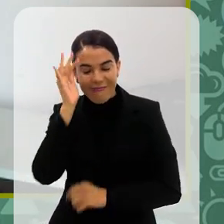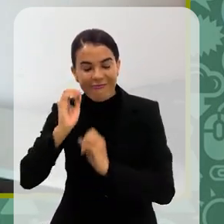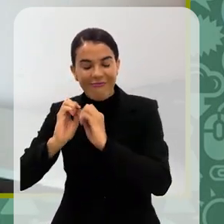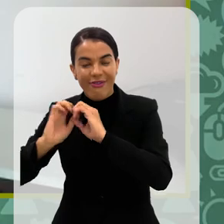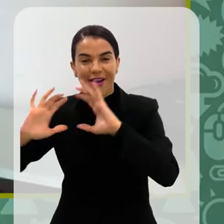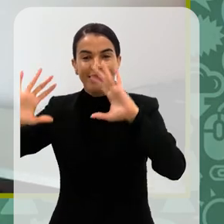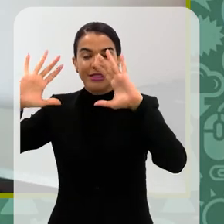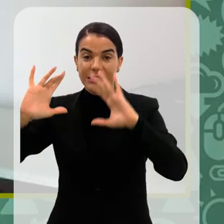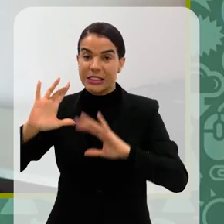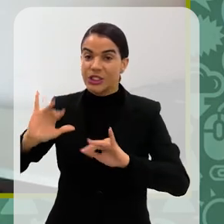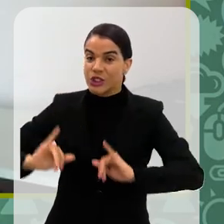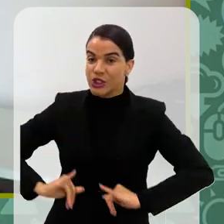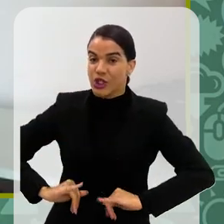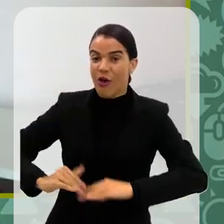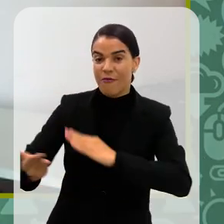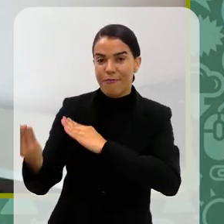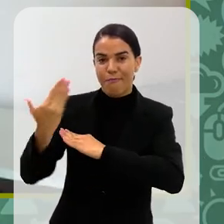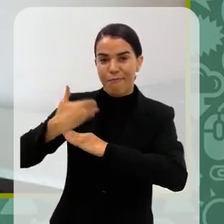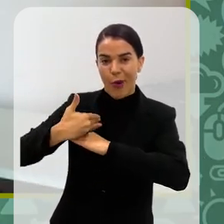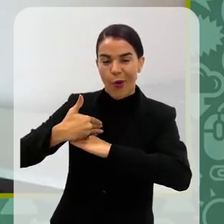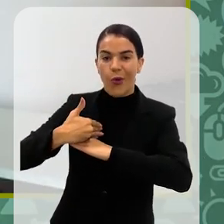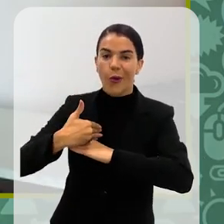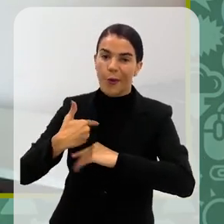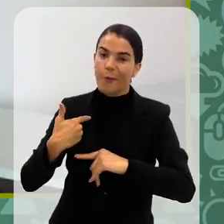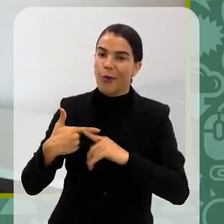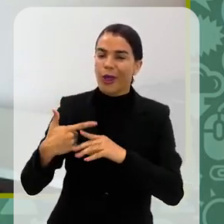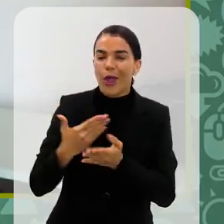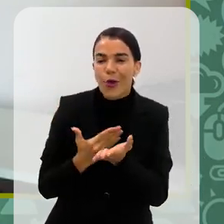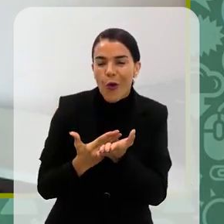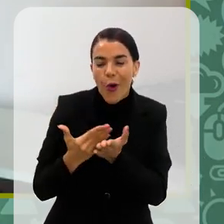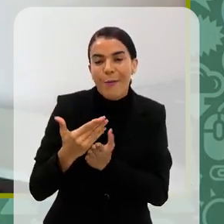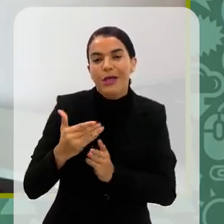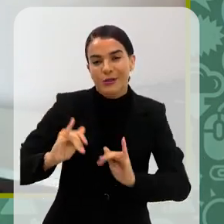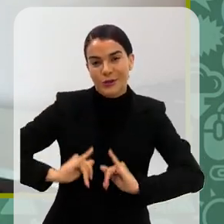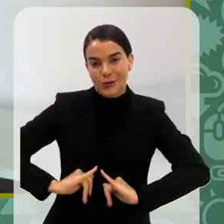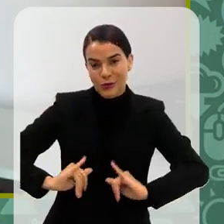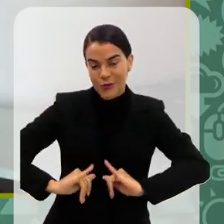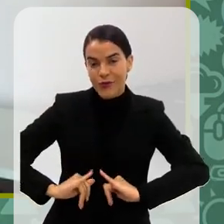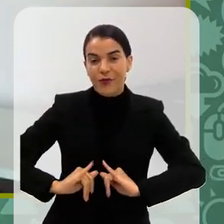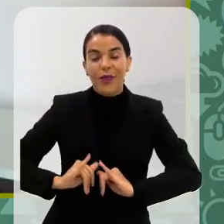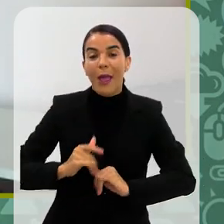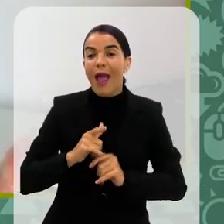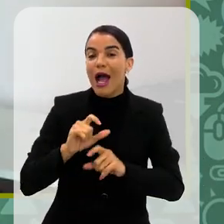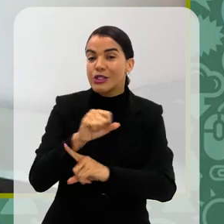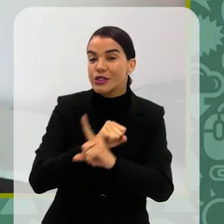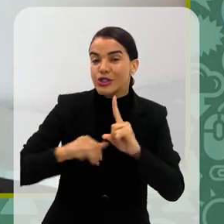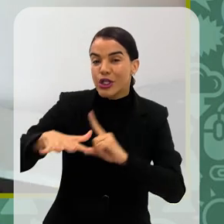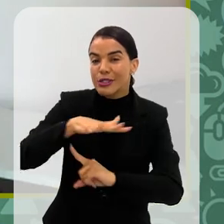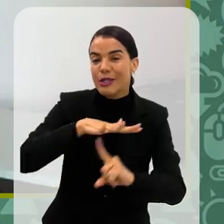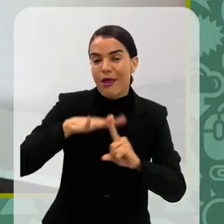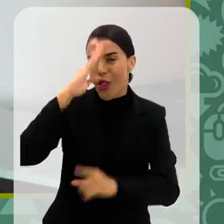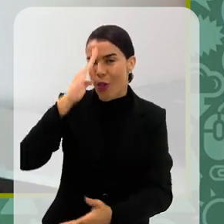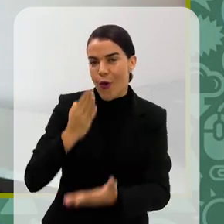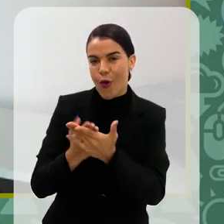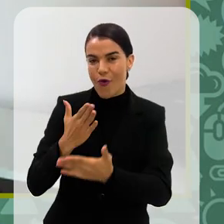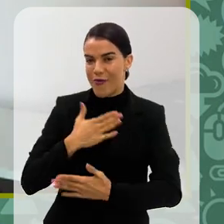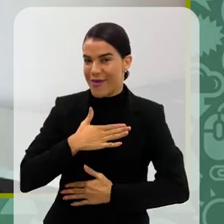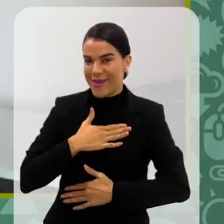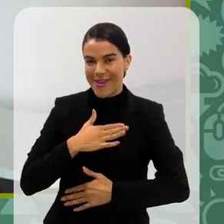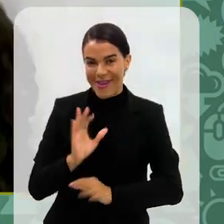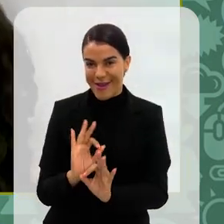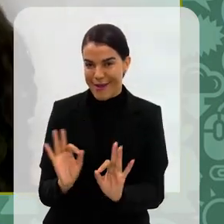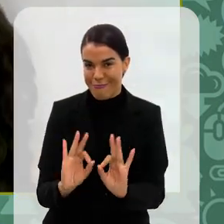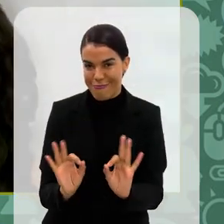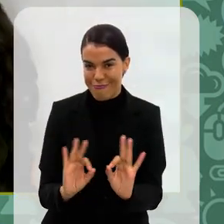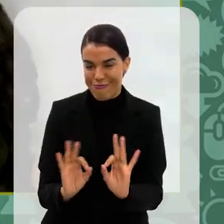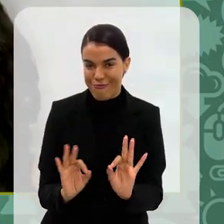sofre mais com isso do que eu, que eu sofri também no início, que é a questão de ser descredibilizada o tempo inteiro, sabe?